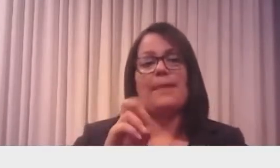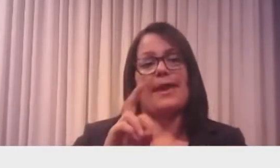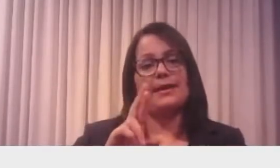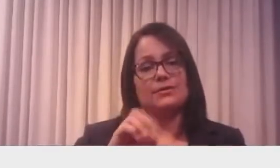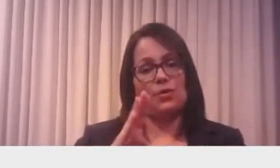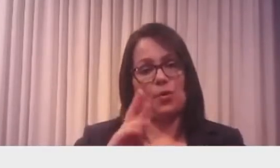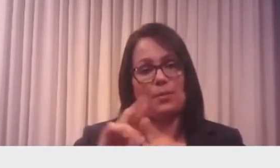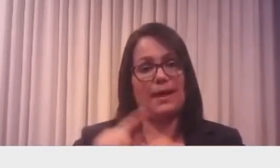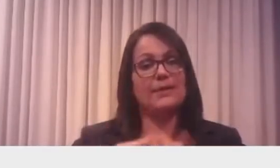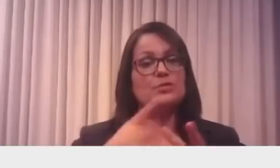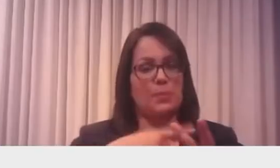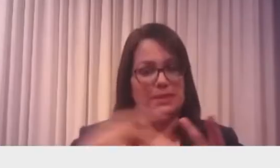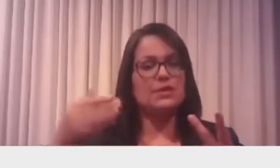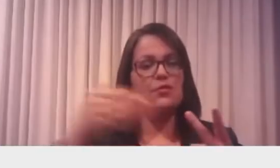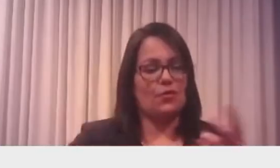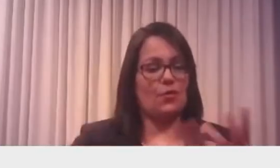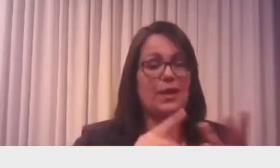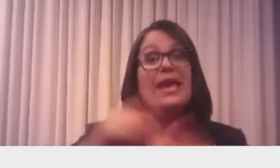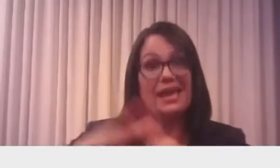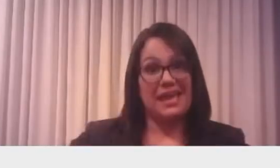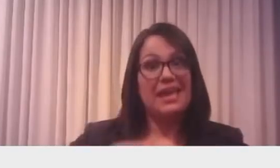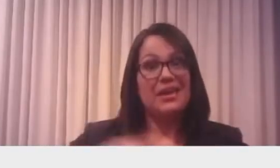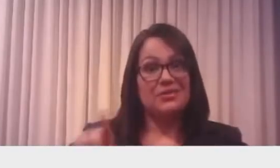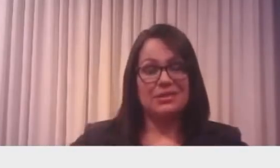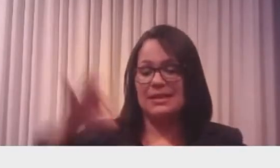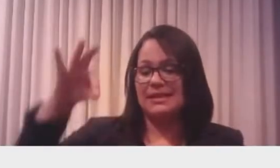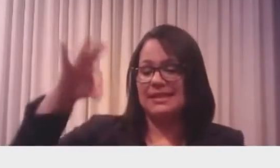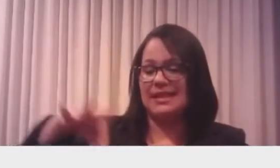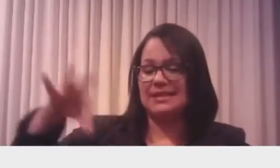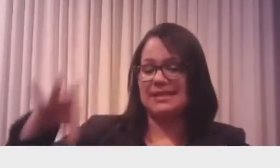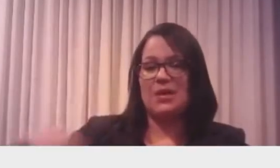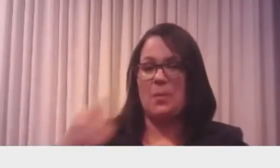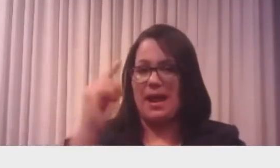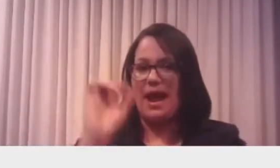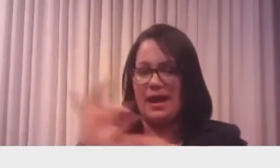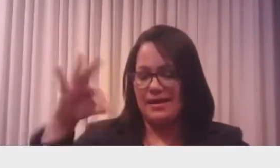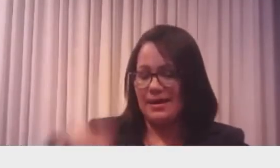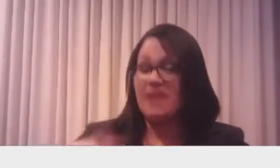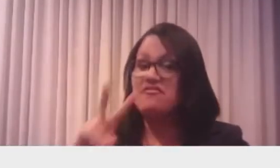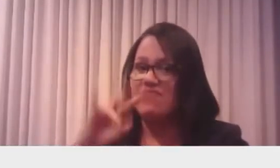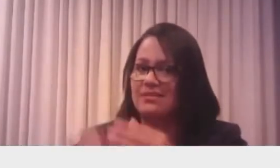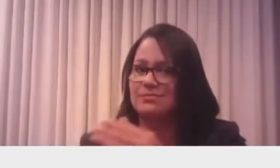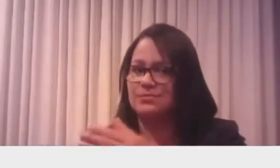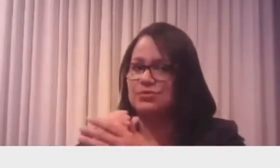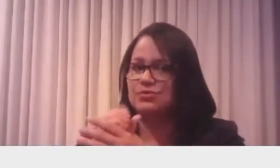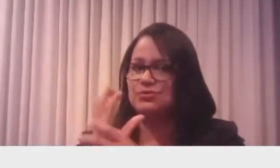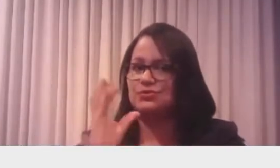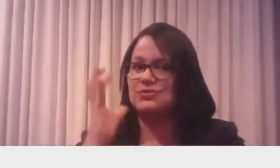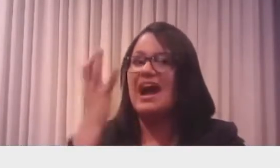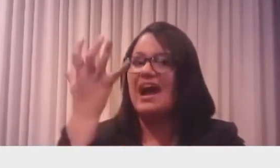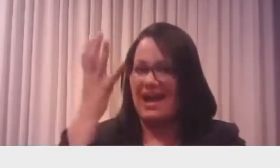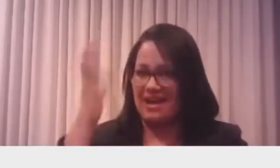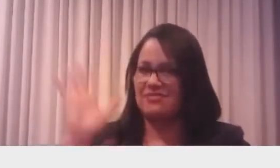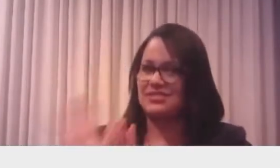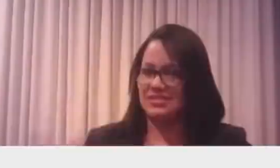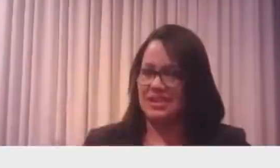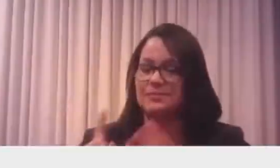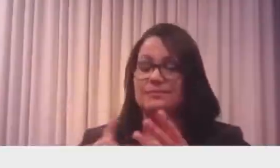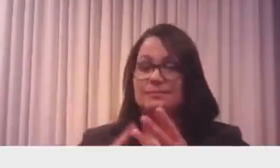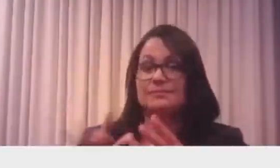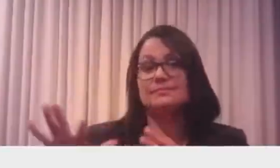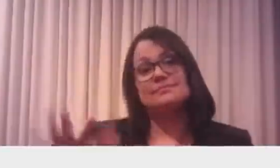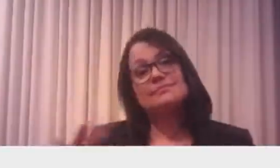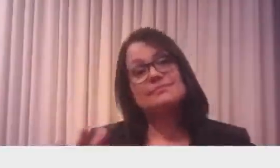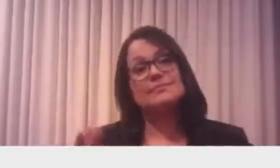presente. Eu plantei lá, simbolicamente, uma árvore. E a previsão naquela área são